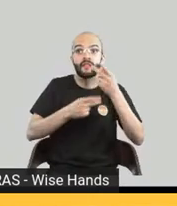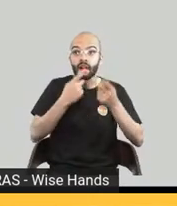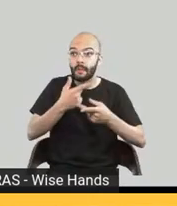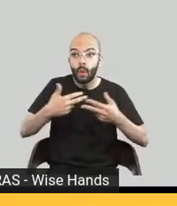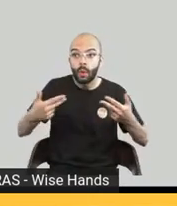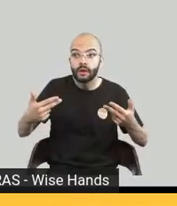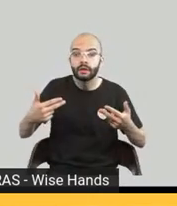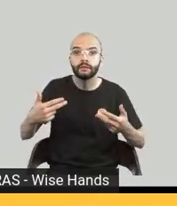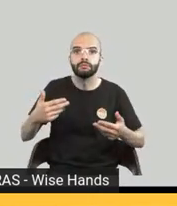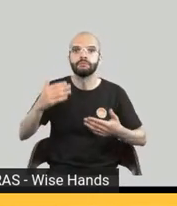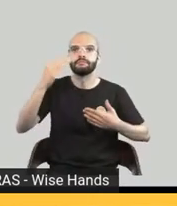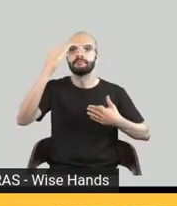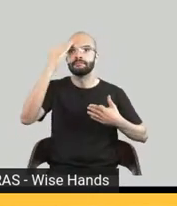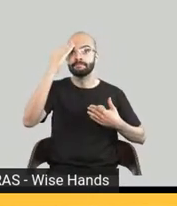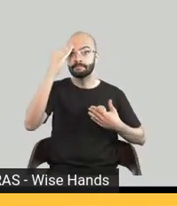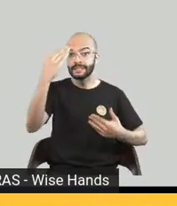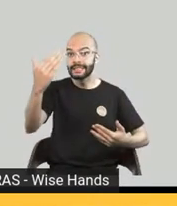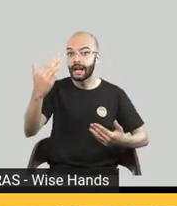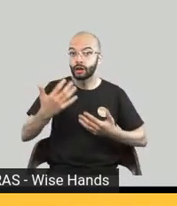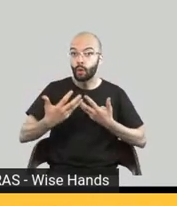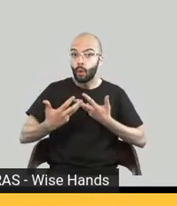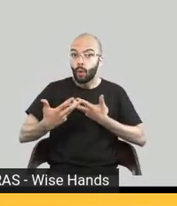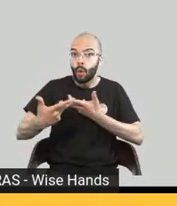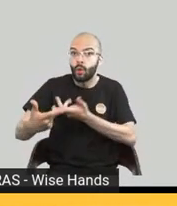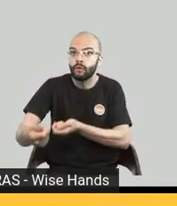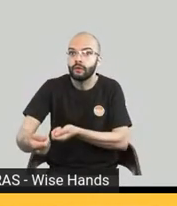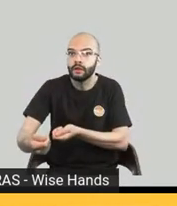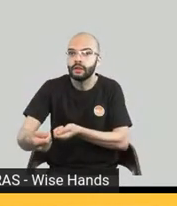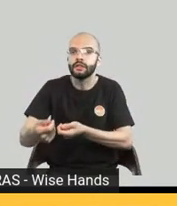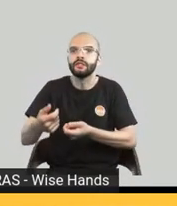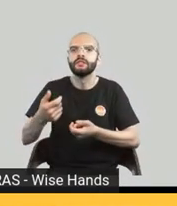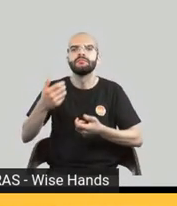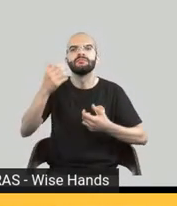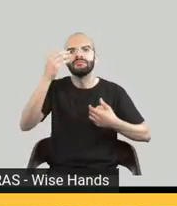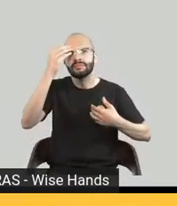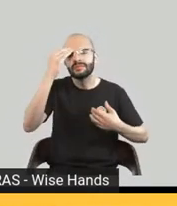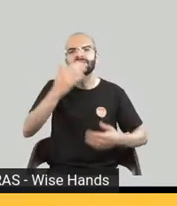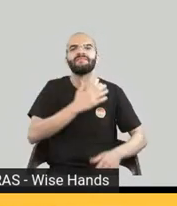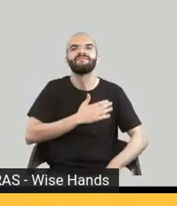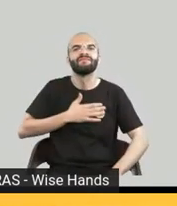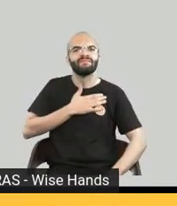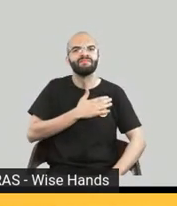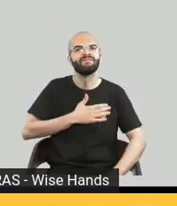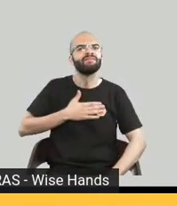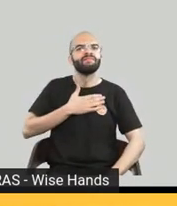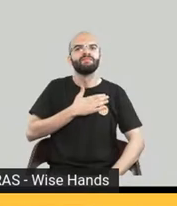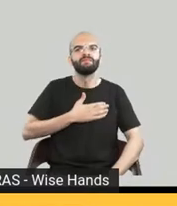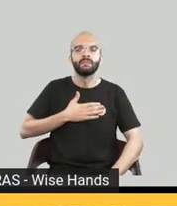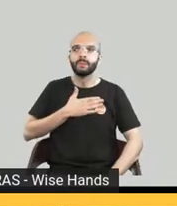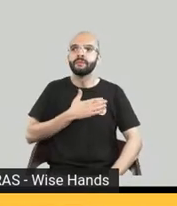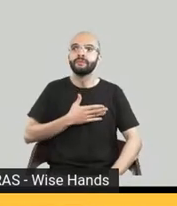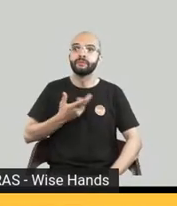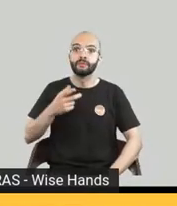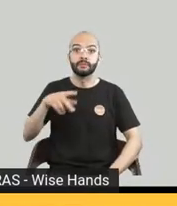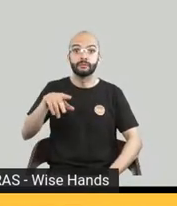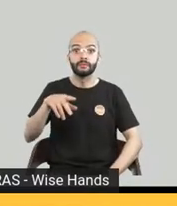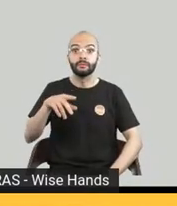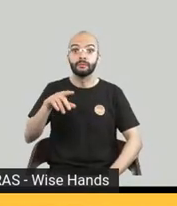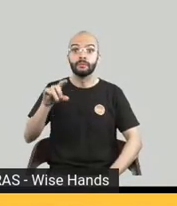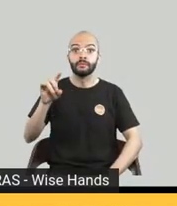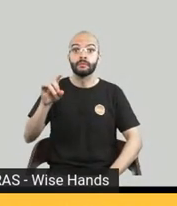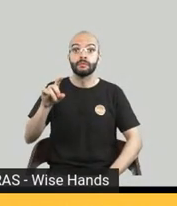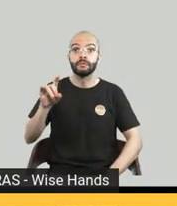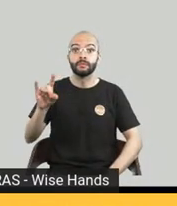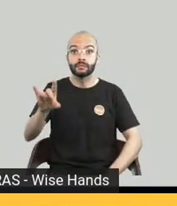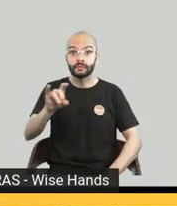convite foi muito prazeroso ver o ponto de vista de cada um receber as perguntas do público agradeço a Fábio também pelo